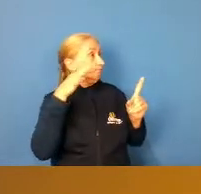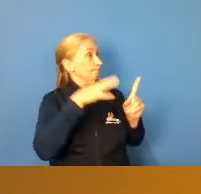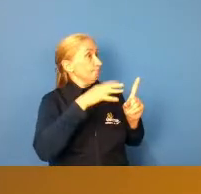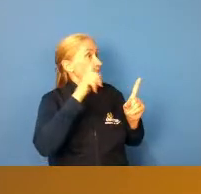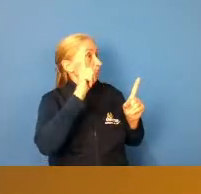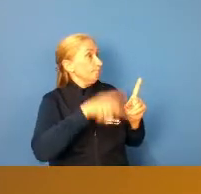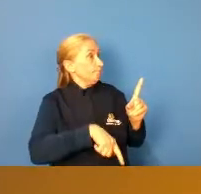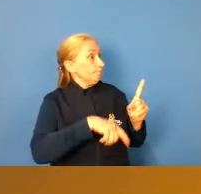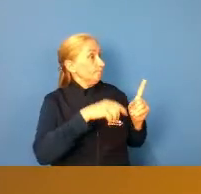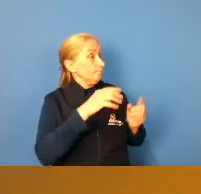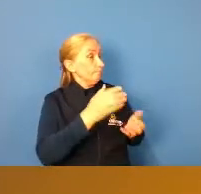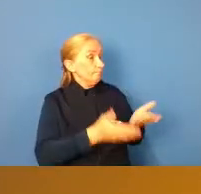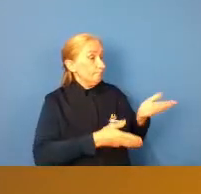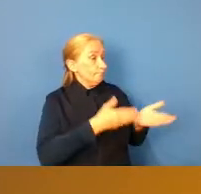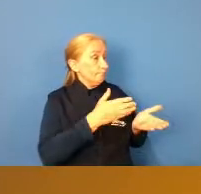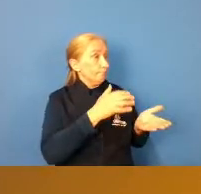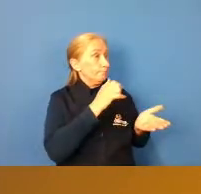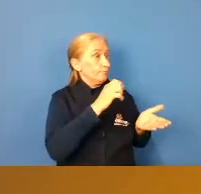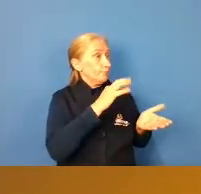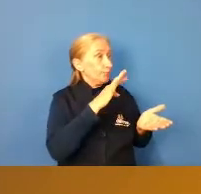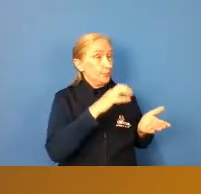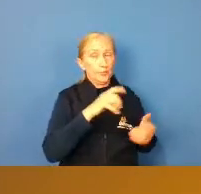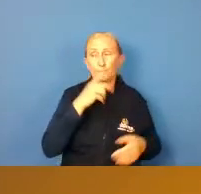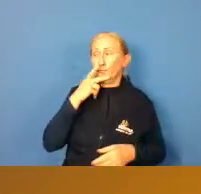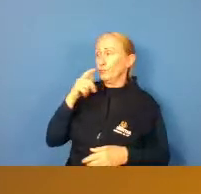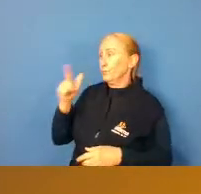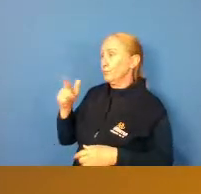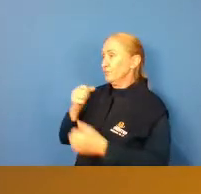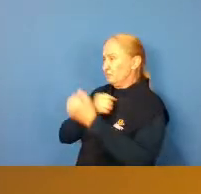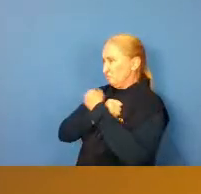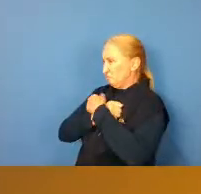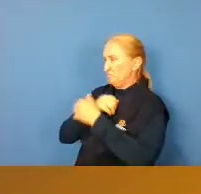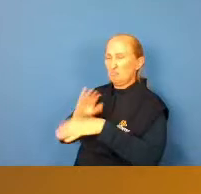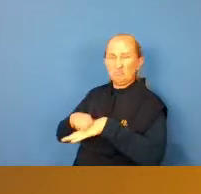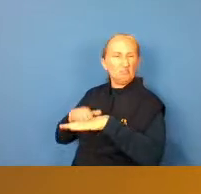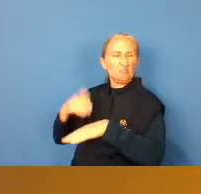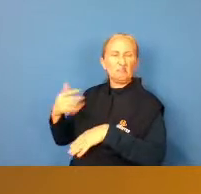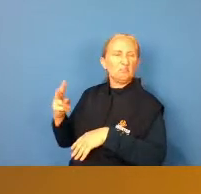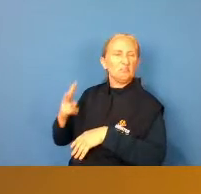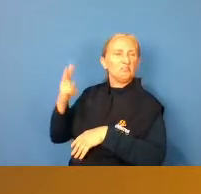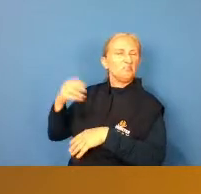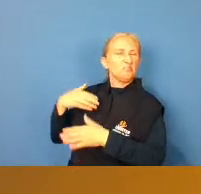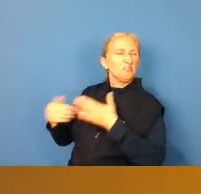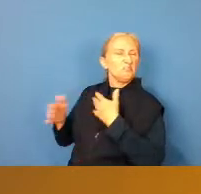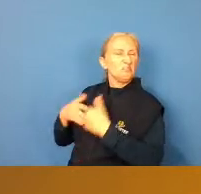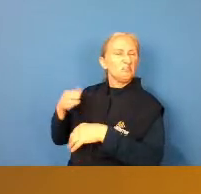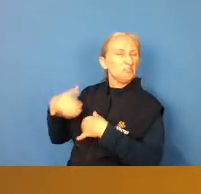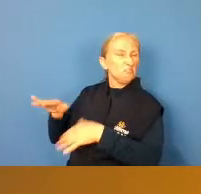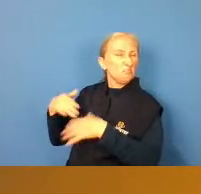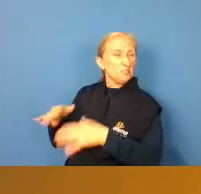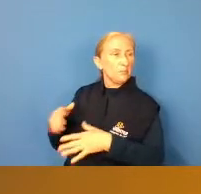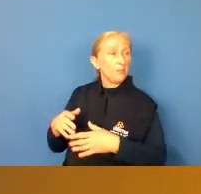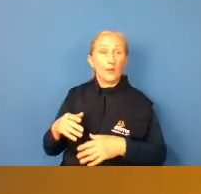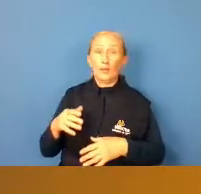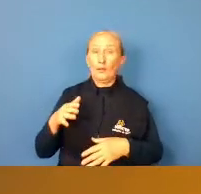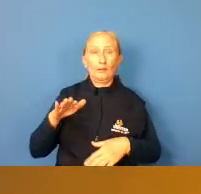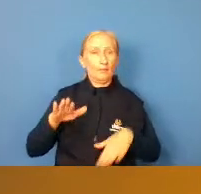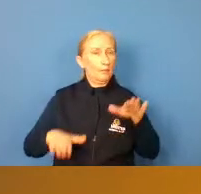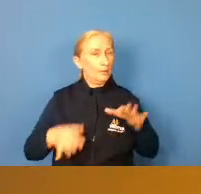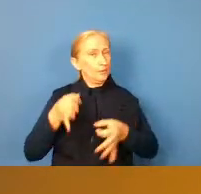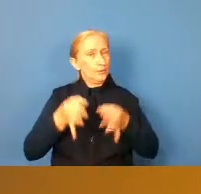ninguém comenta ninguém fala ninguém valoriza e são posições injustas hoje